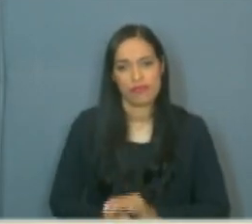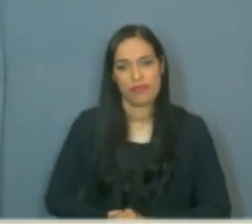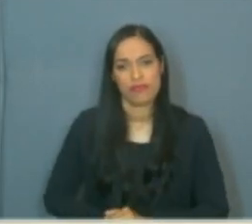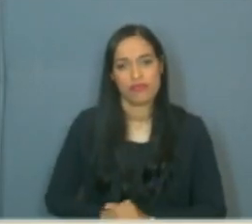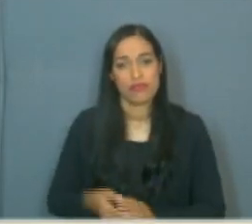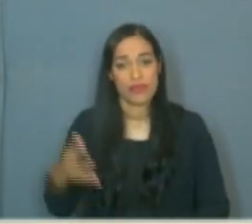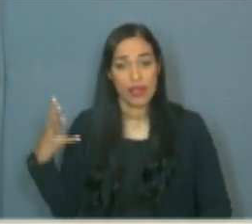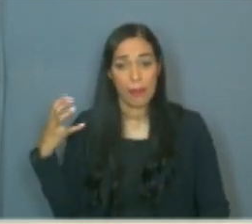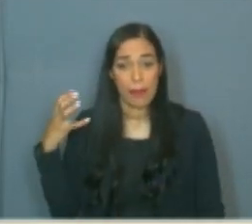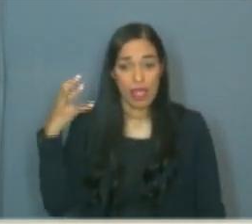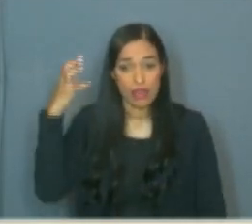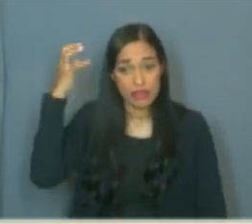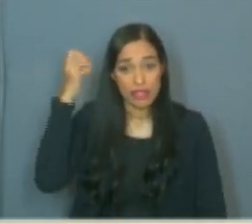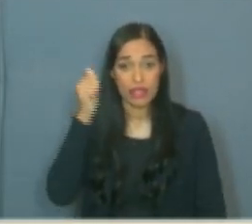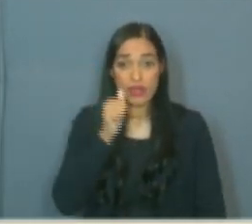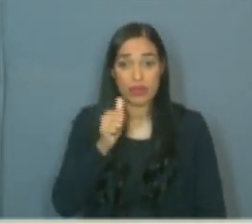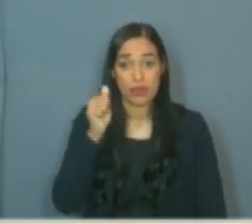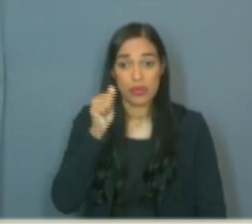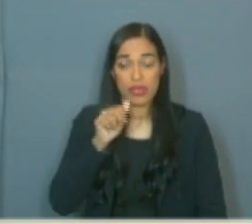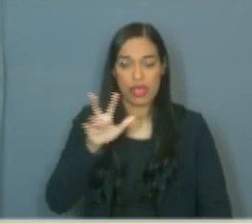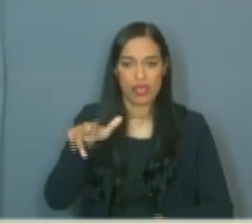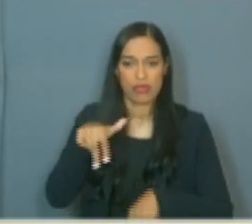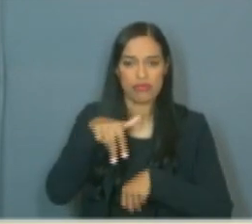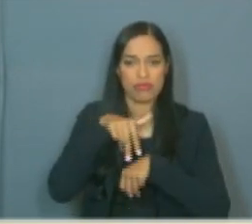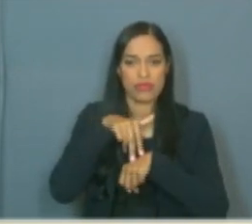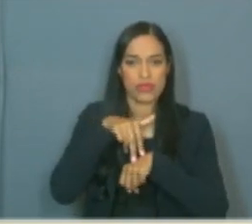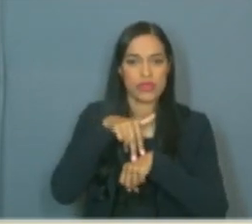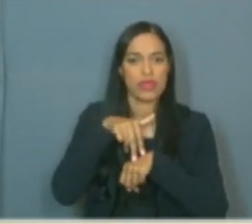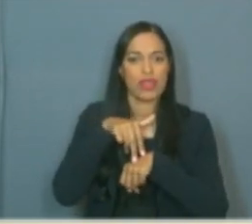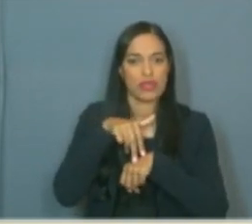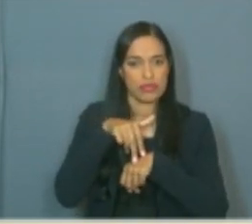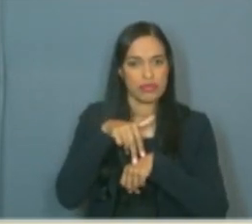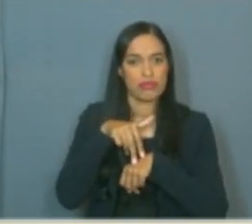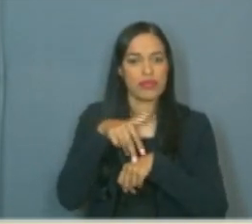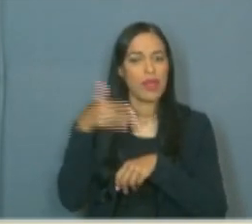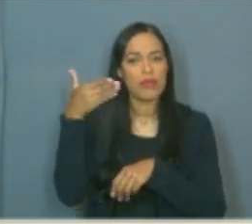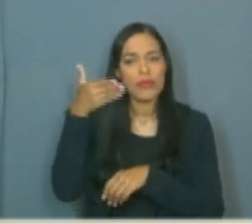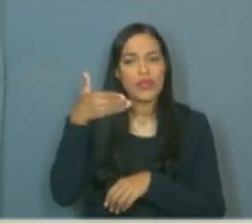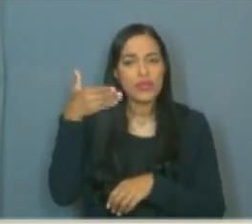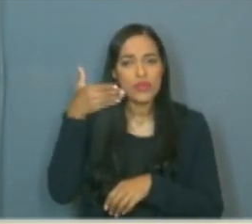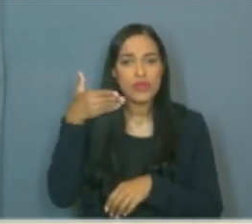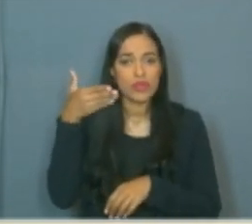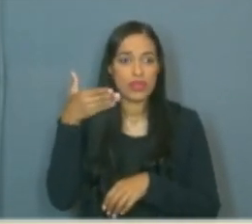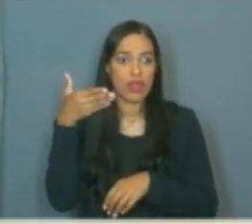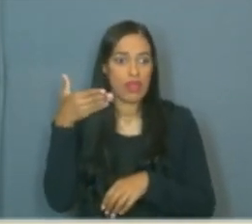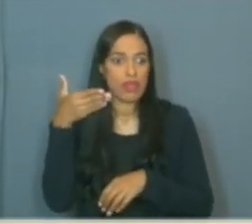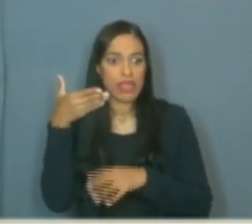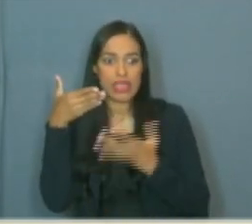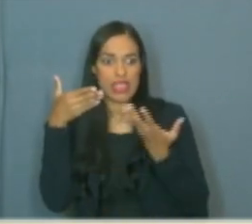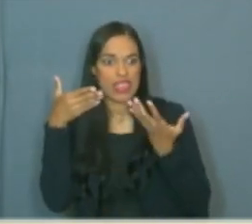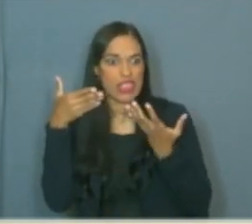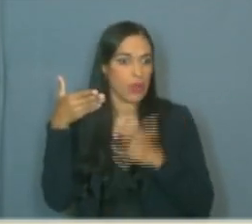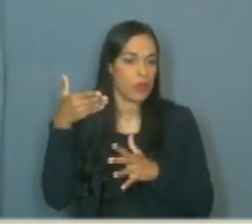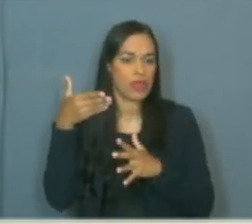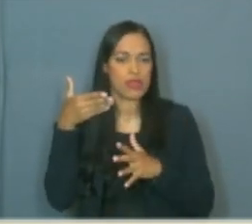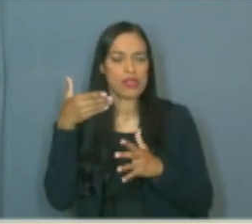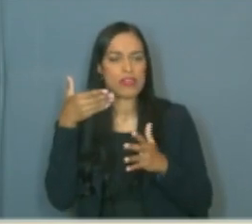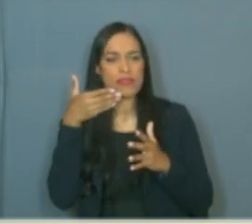Marielle era uma mulher que usava a tribuna para dizer que não iria ser interrompida.